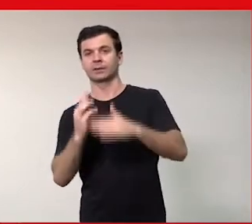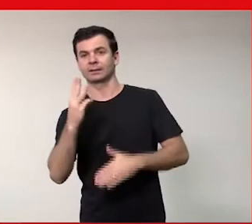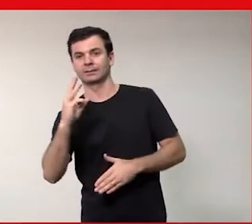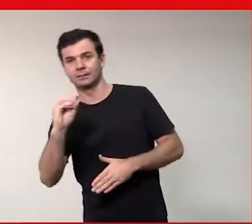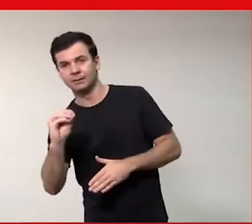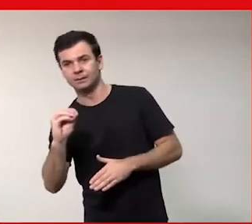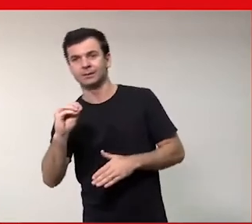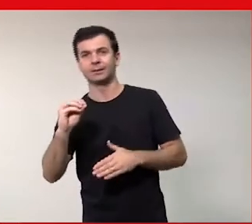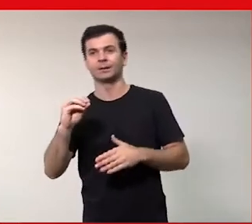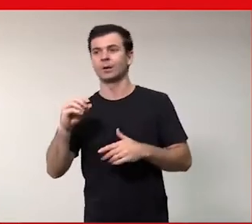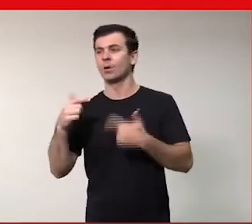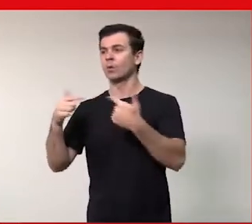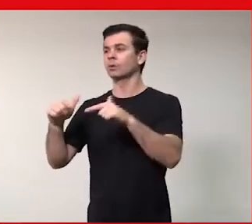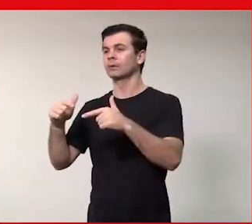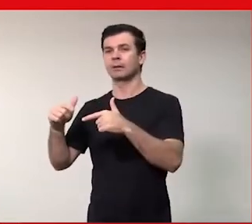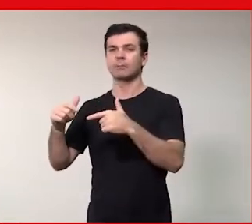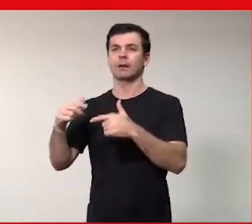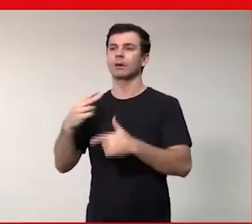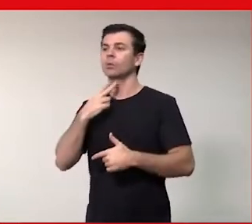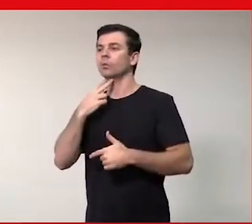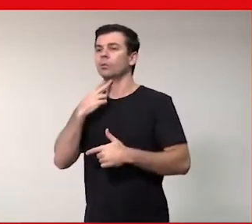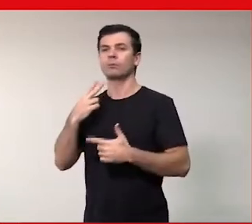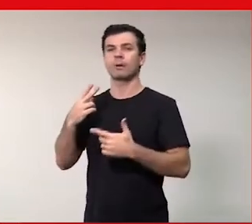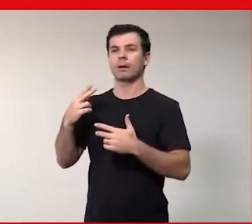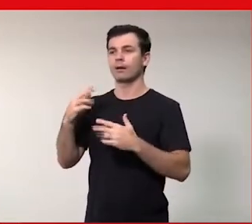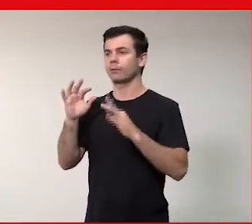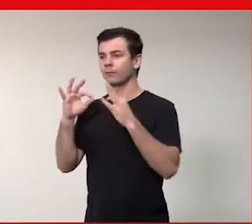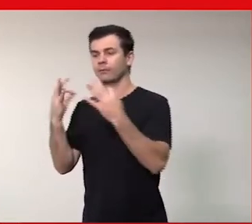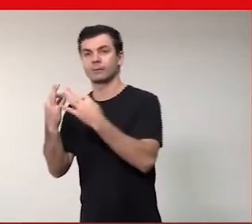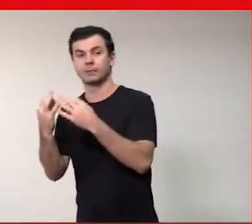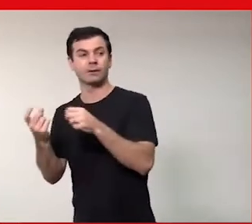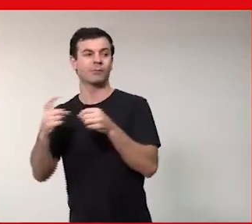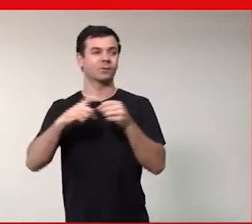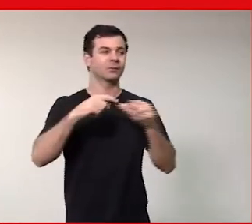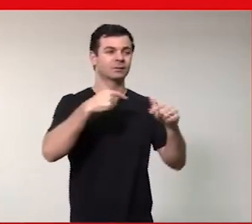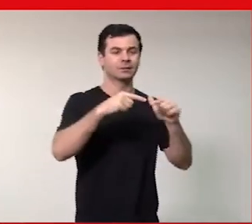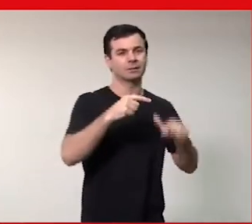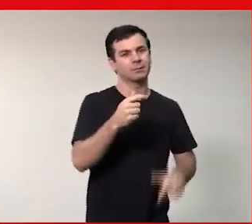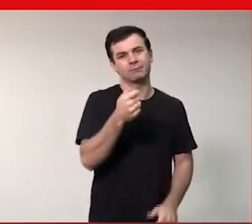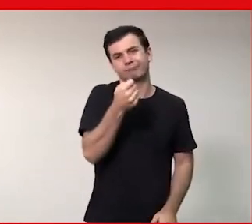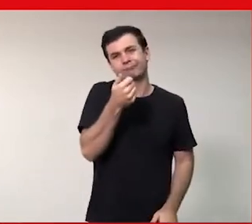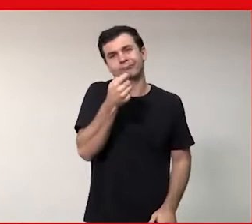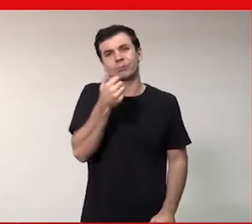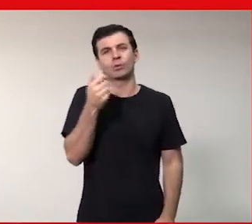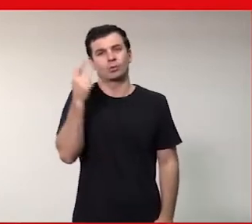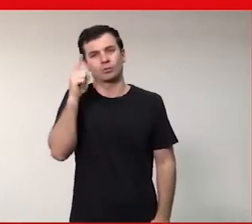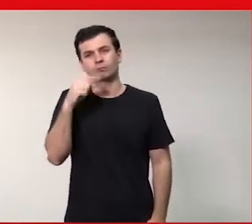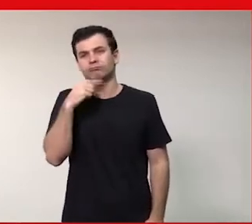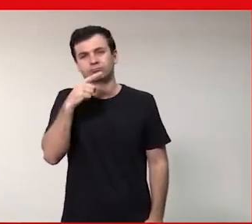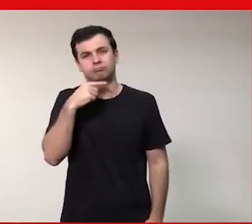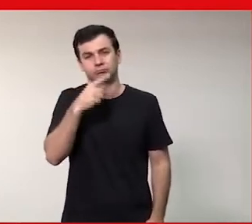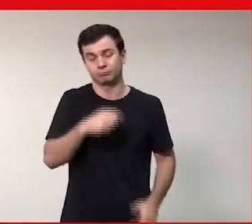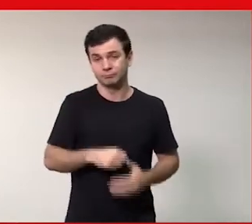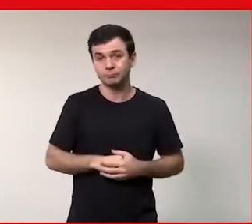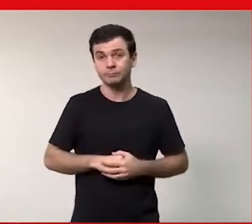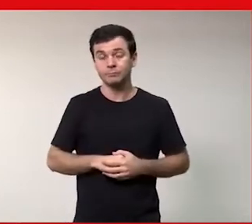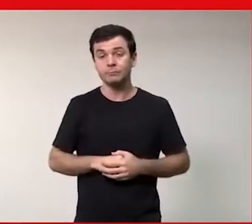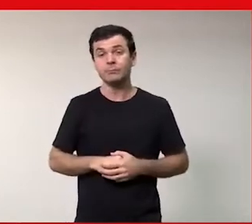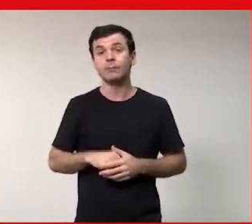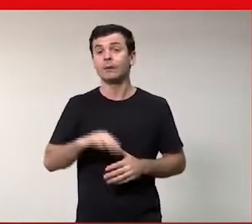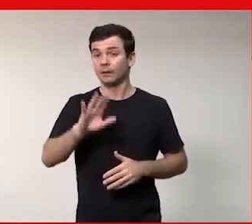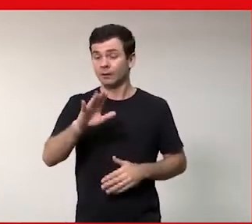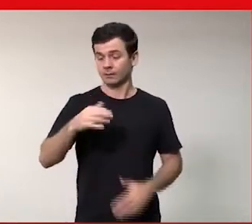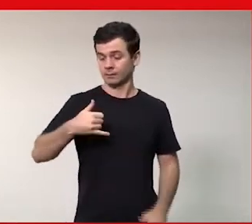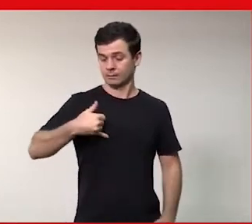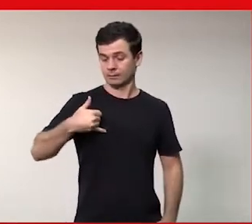retornar e eu preciso mantê-las interessadas, eu preciso flexibilizar, garantir esse espaço. E depois, as de mais de 40